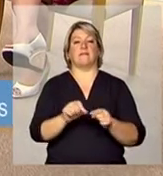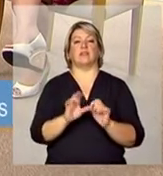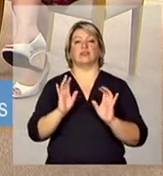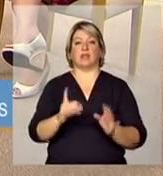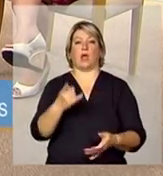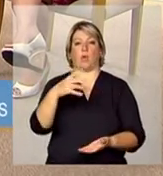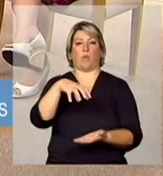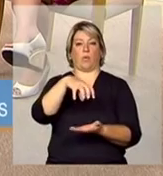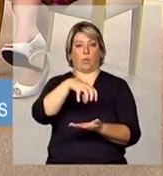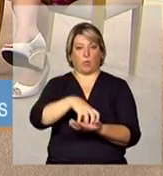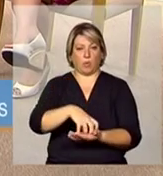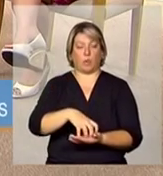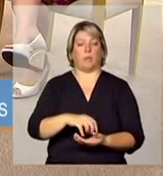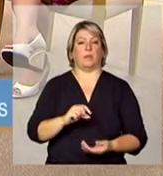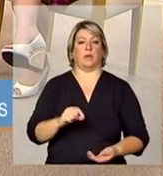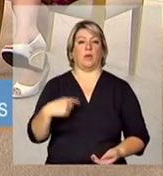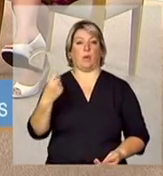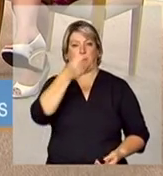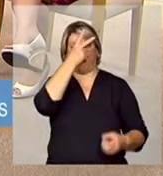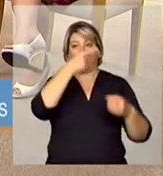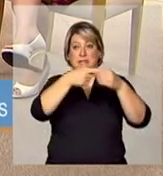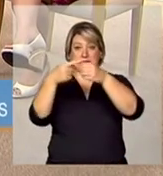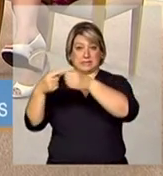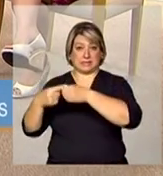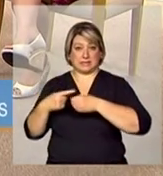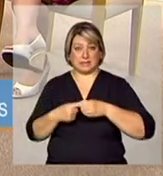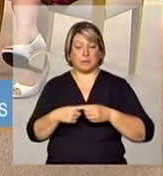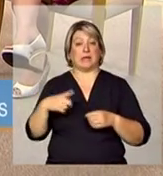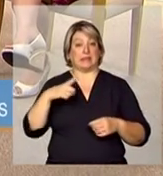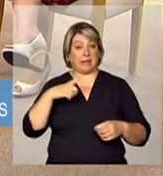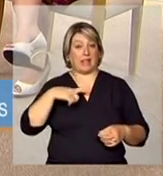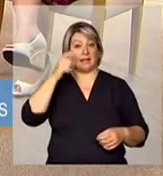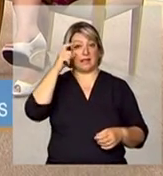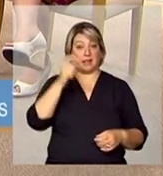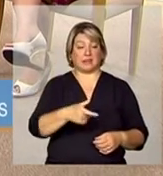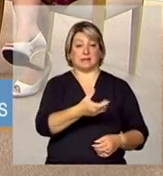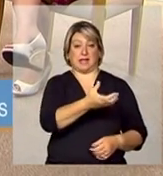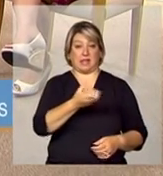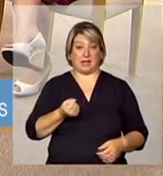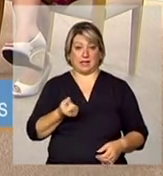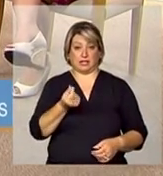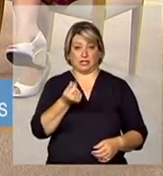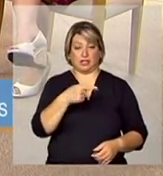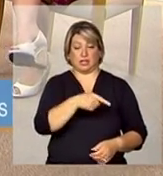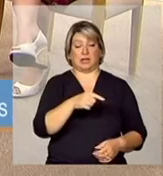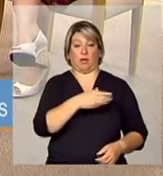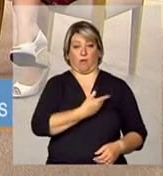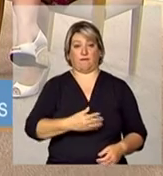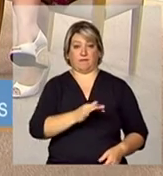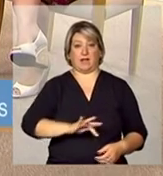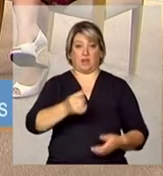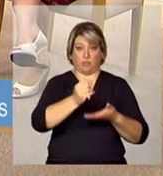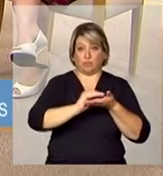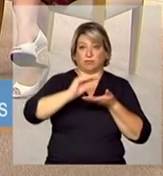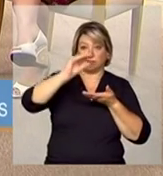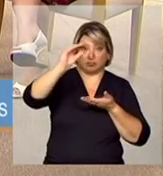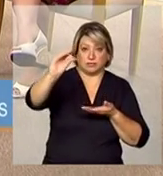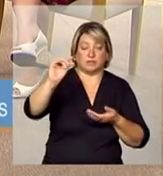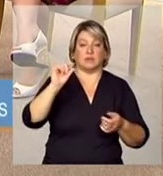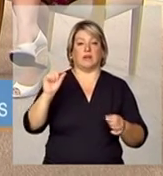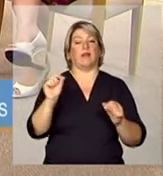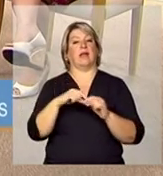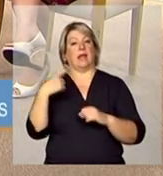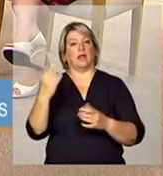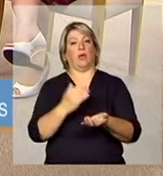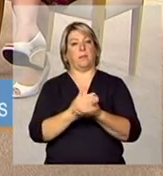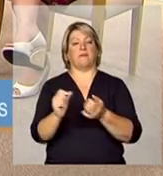os municípios que tinham interesse receber o dinheiro da união eles passaram a fazer um plano de